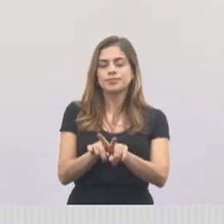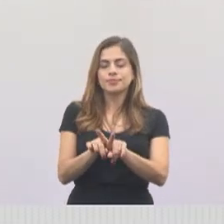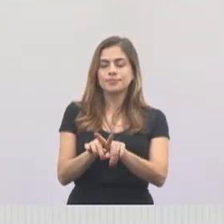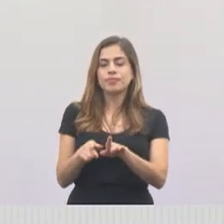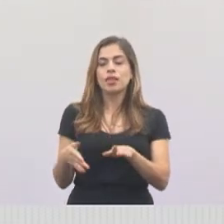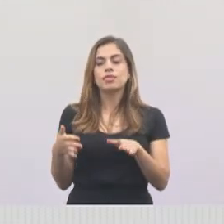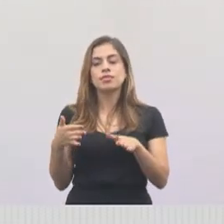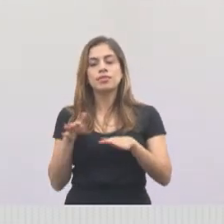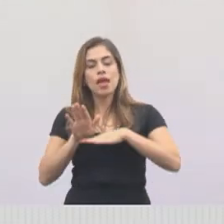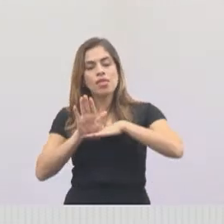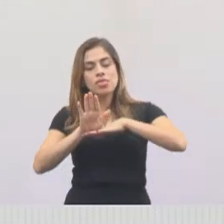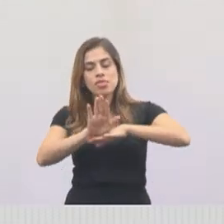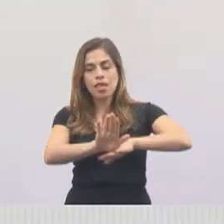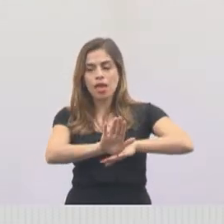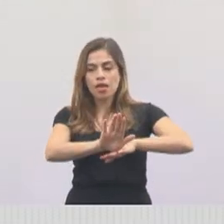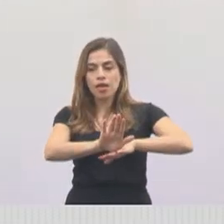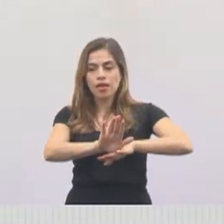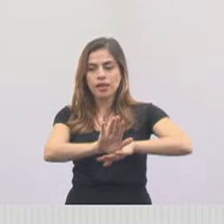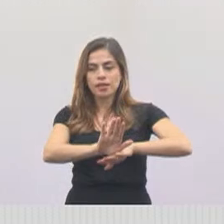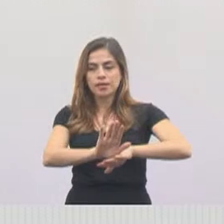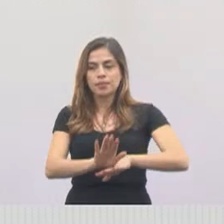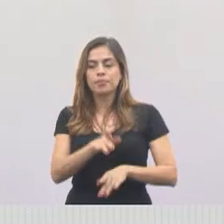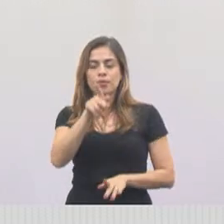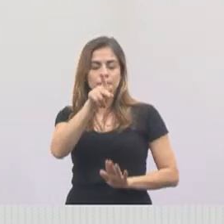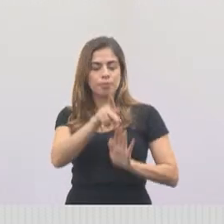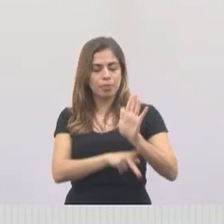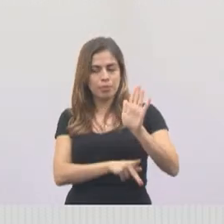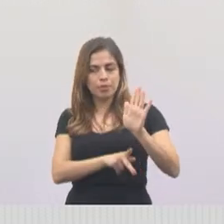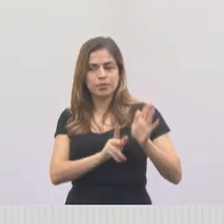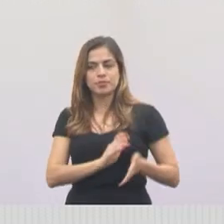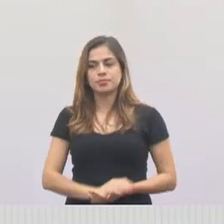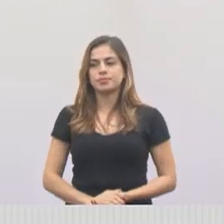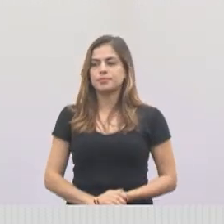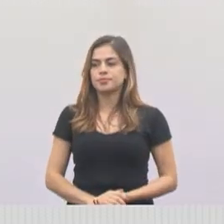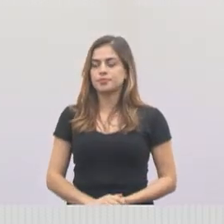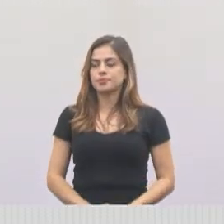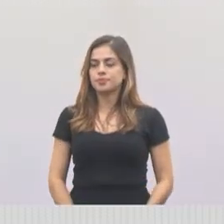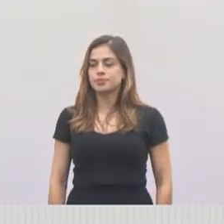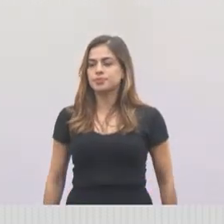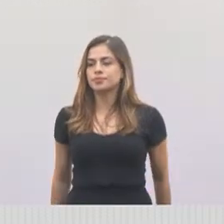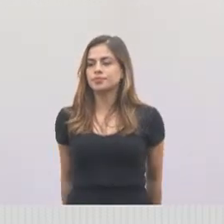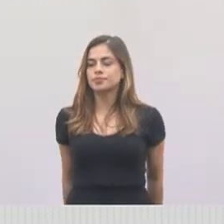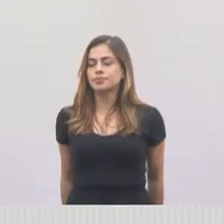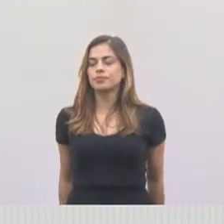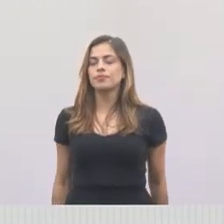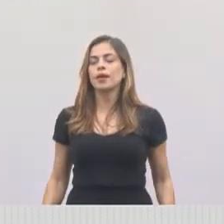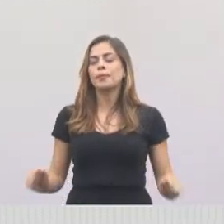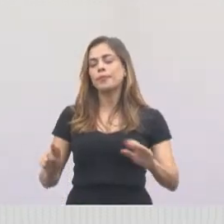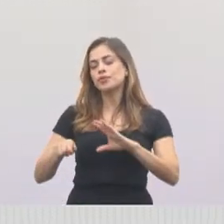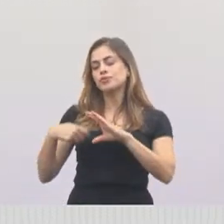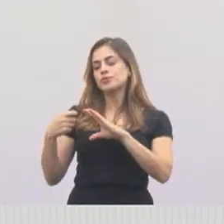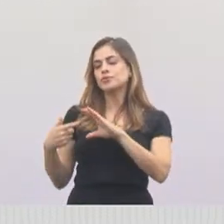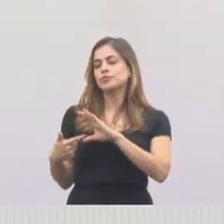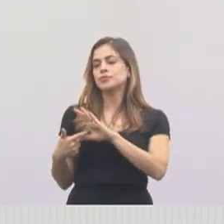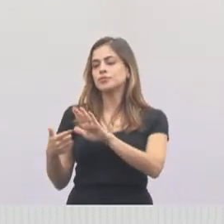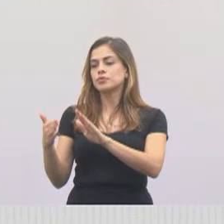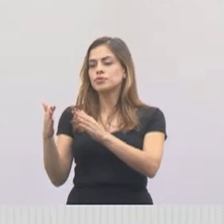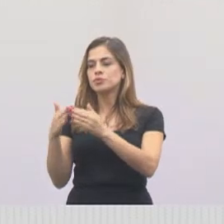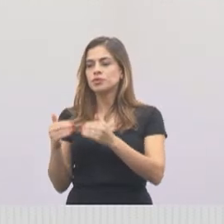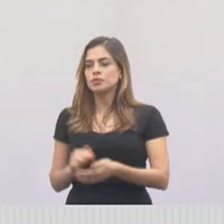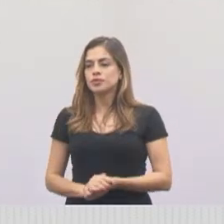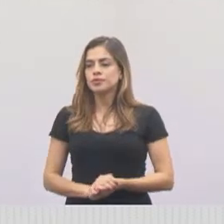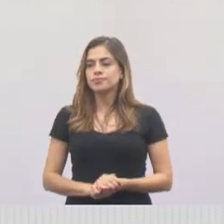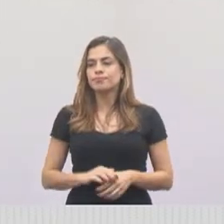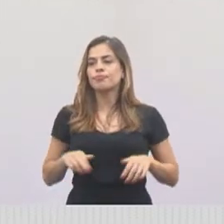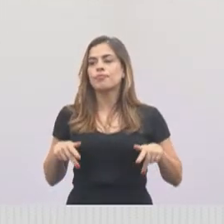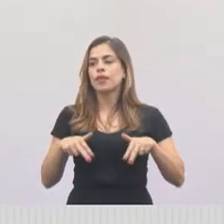colaborar nesse projeto. Pode colocar o vídeo aí, por favor? Caminhada